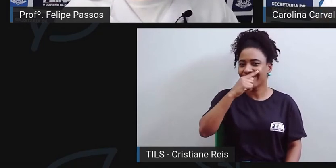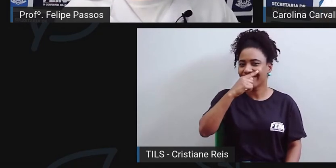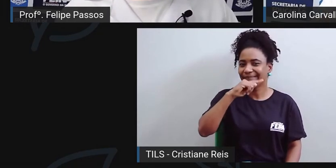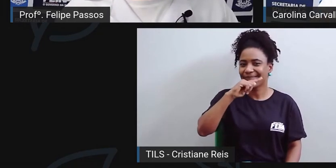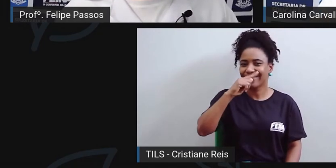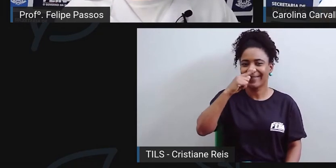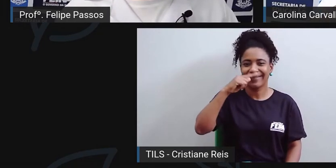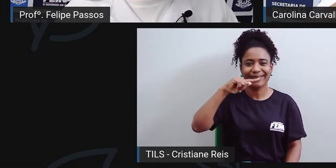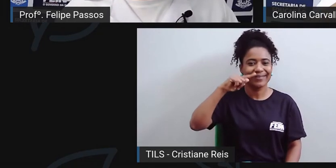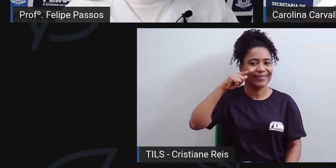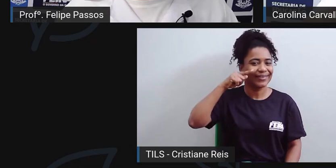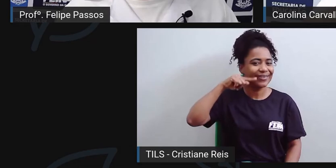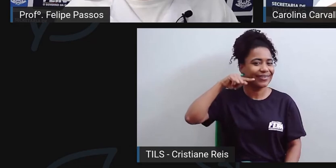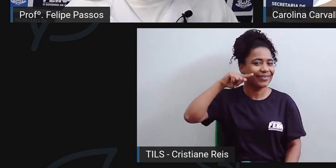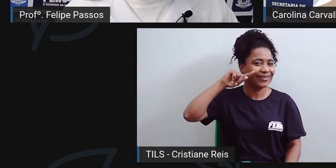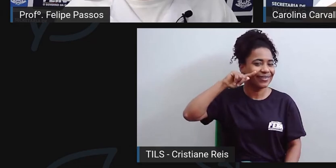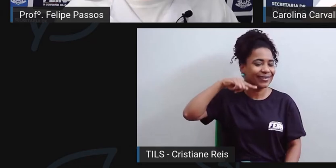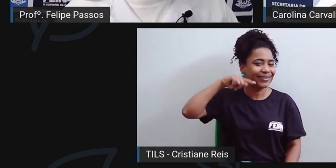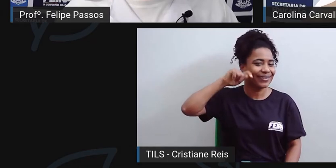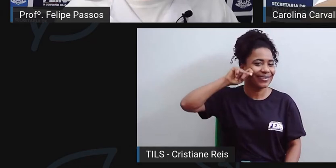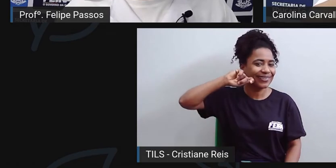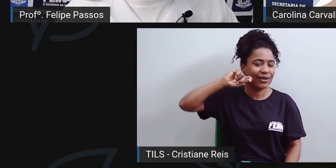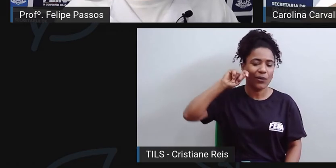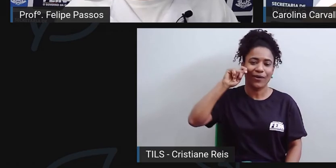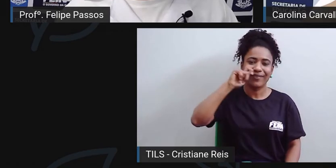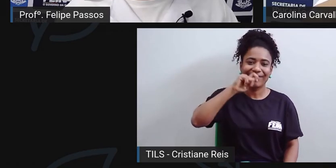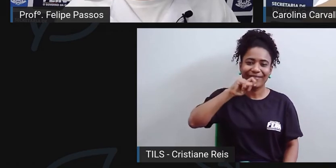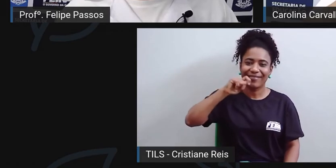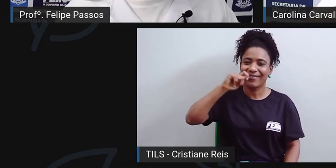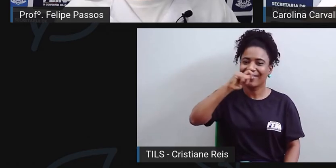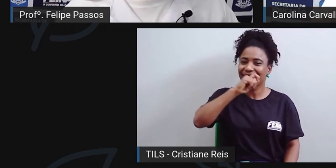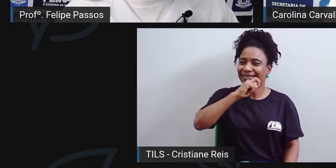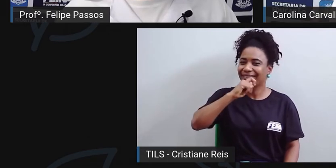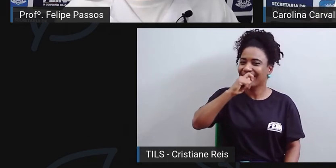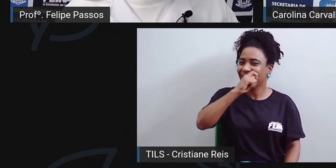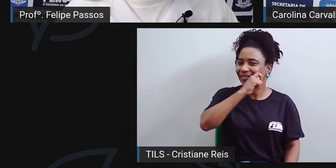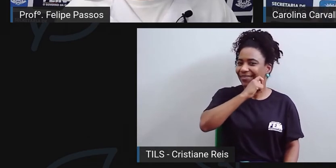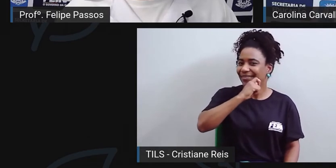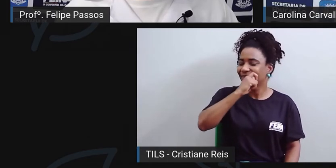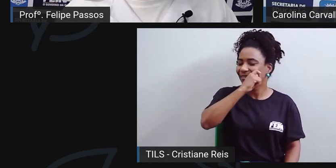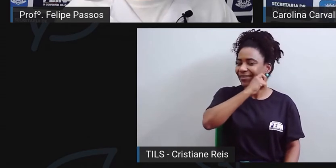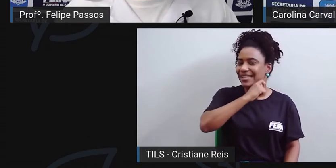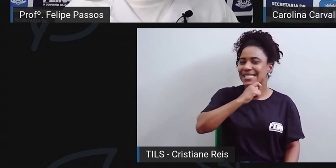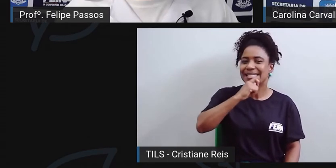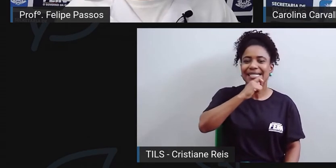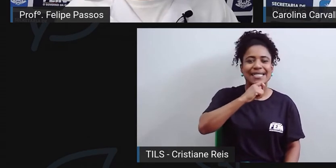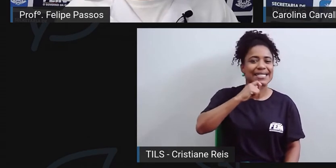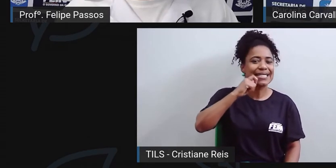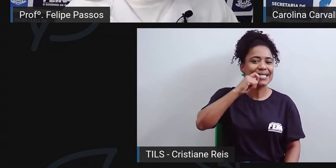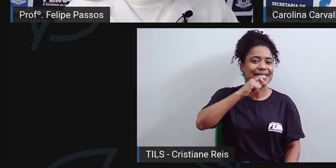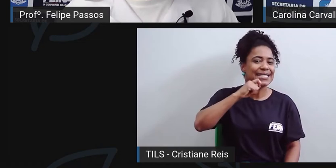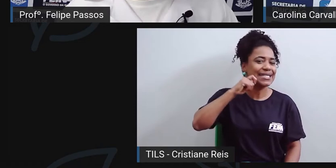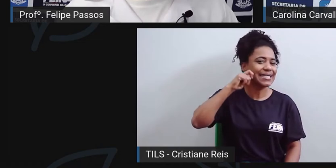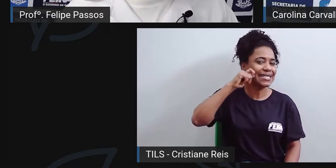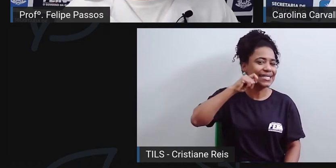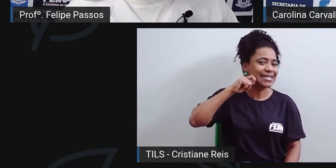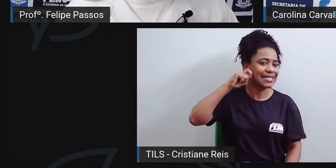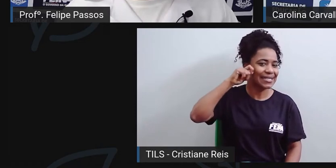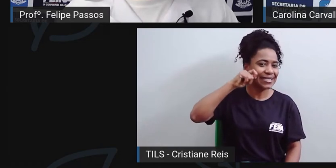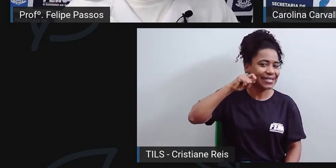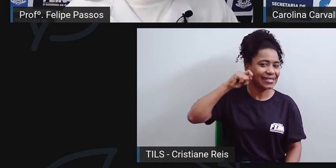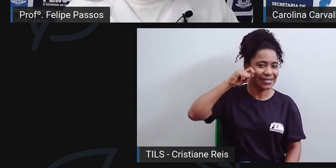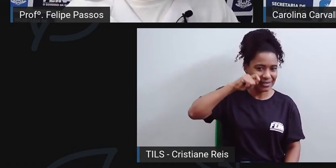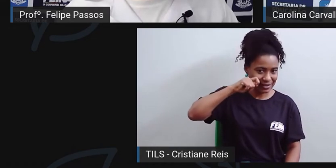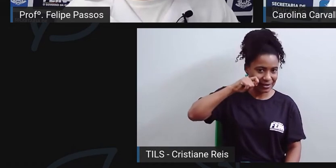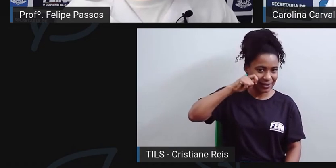varrer ou circular. Porque aí, vou conseguir limpar entre a gengiva e o dente, que é onde mais acumula sujeira.